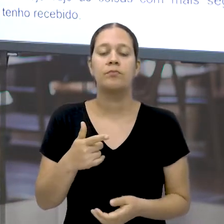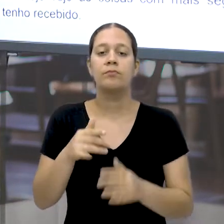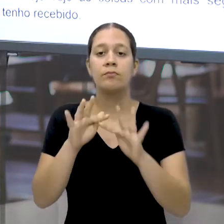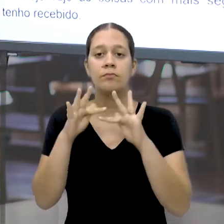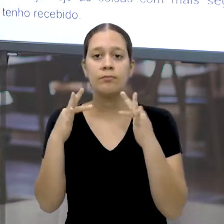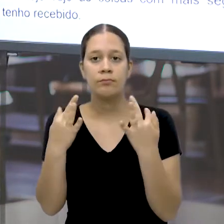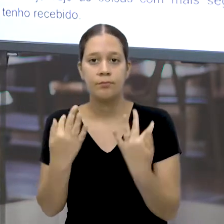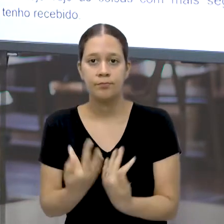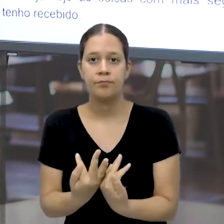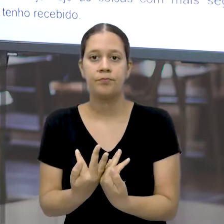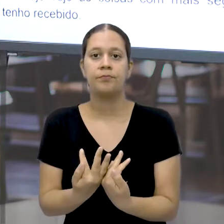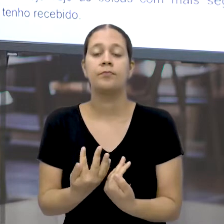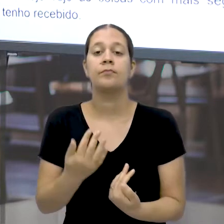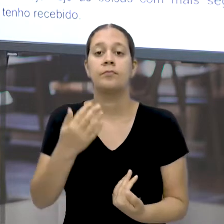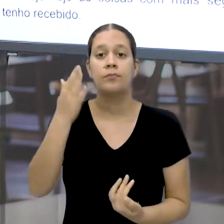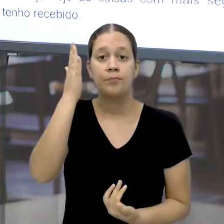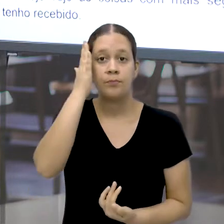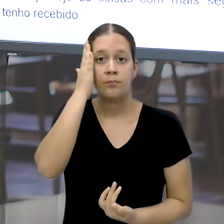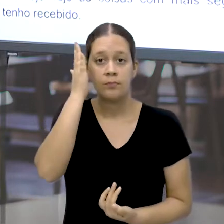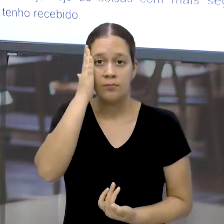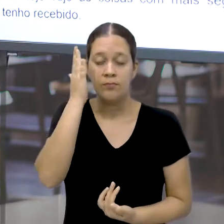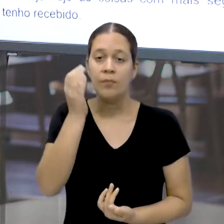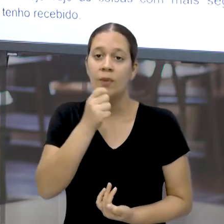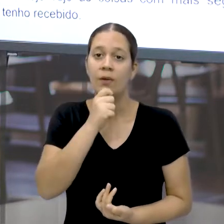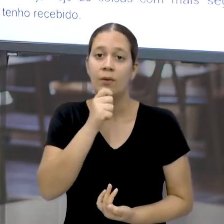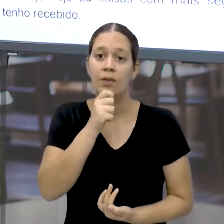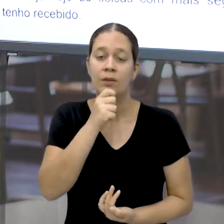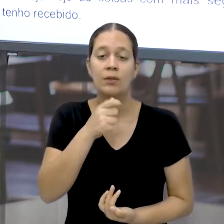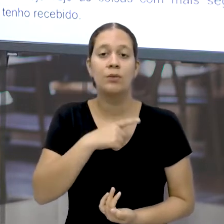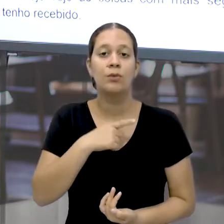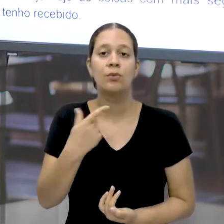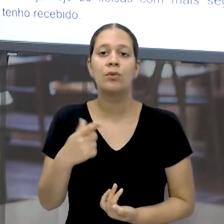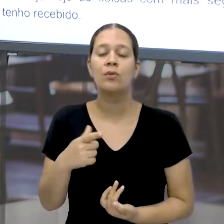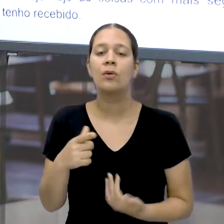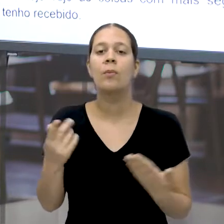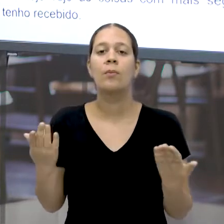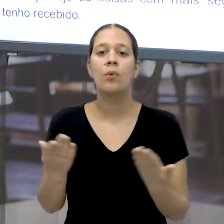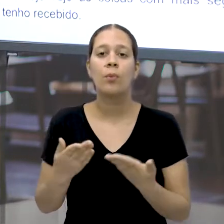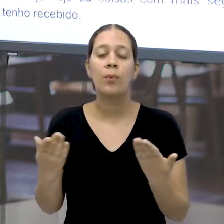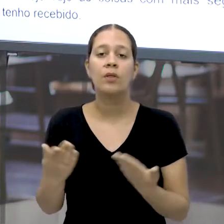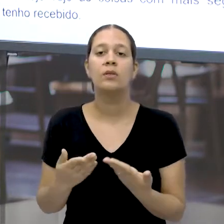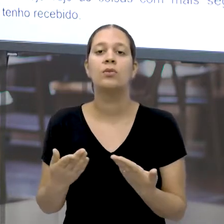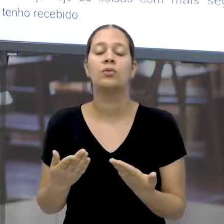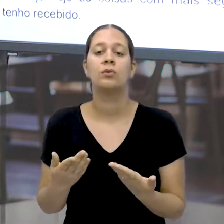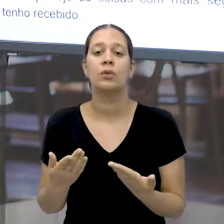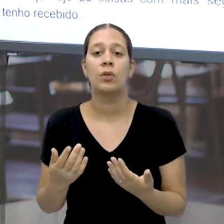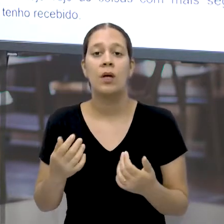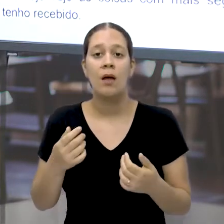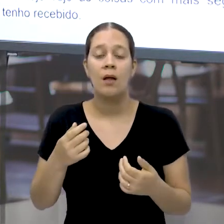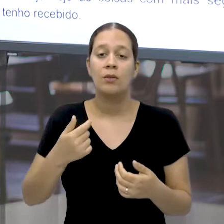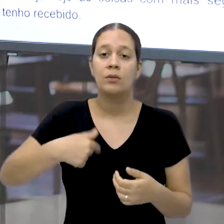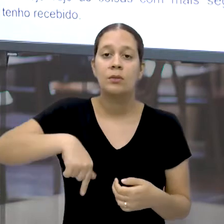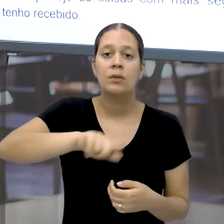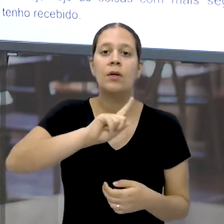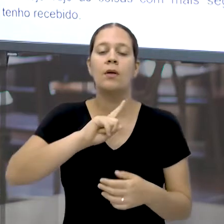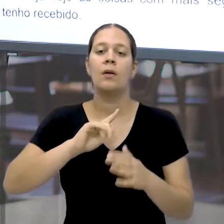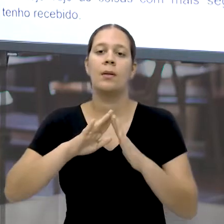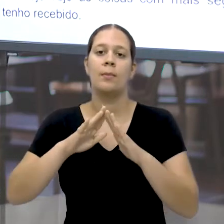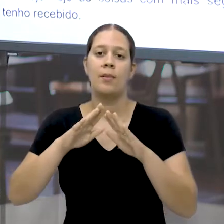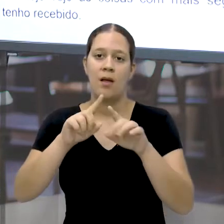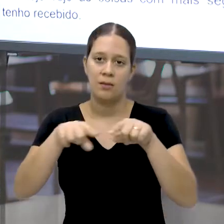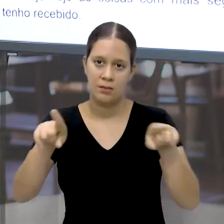Ela conseguiu compreender Que ainda não é o momento de estarmos expostos em sala de aula